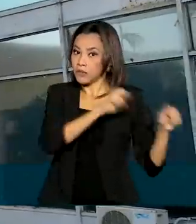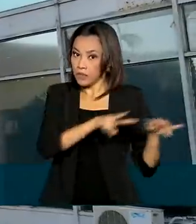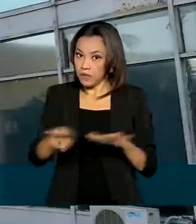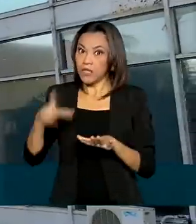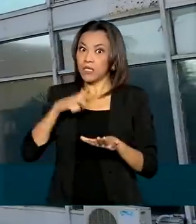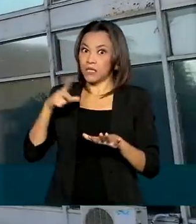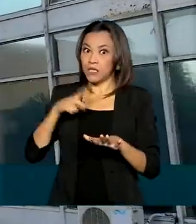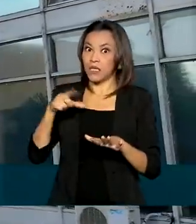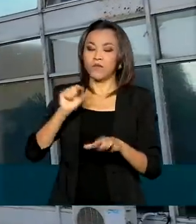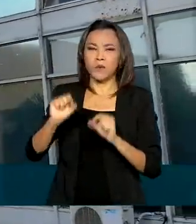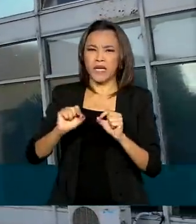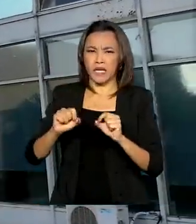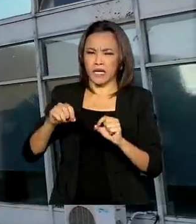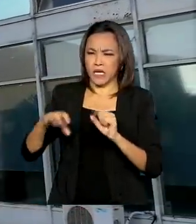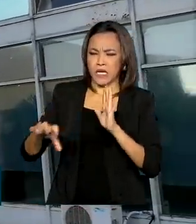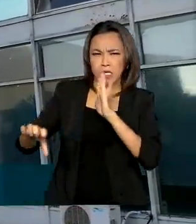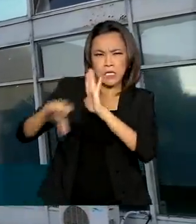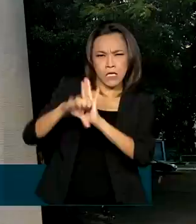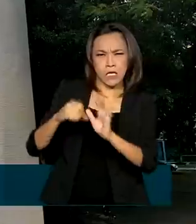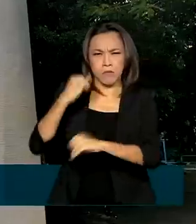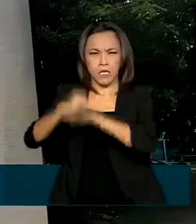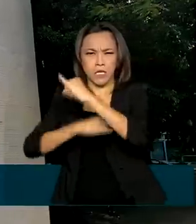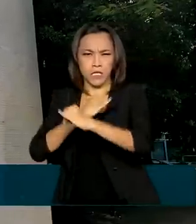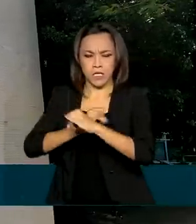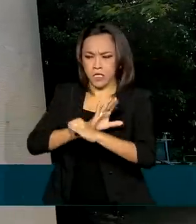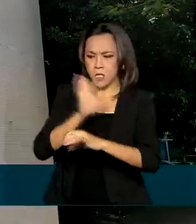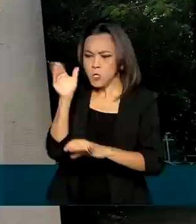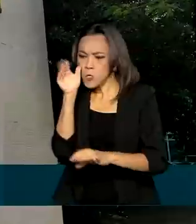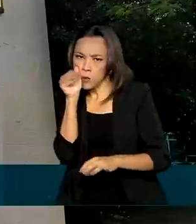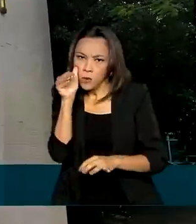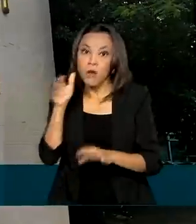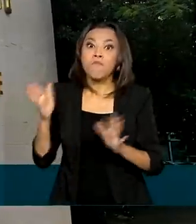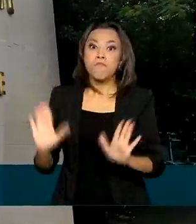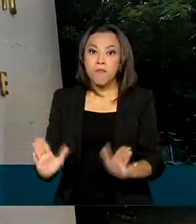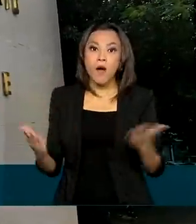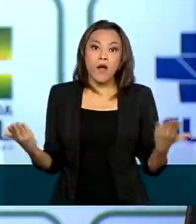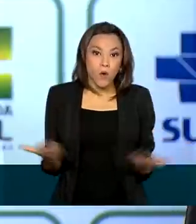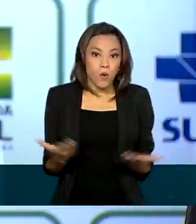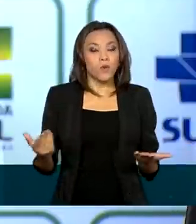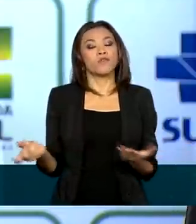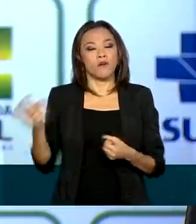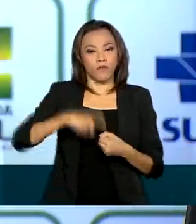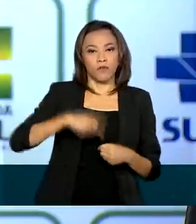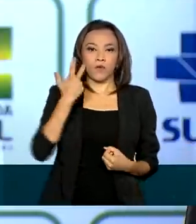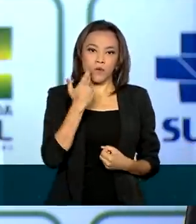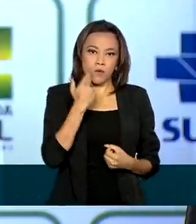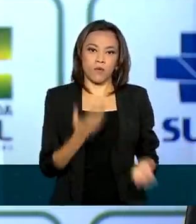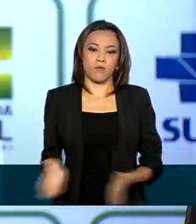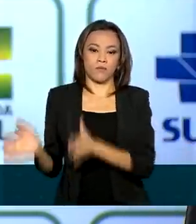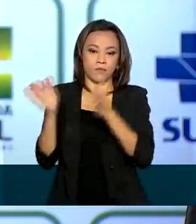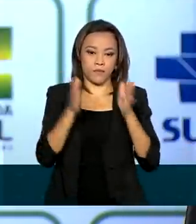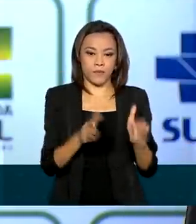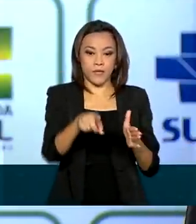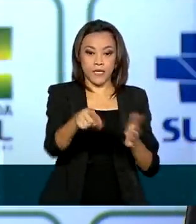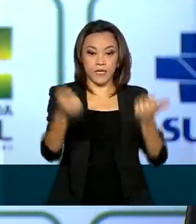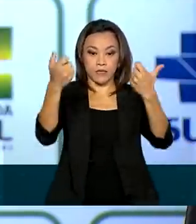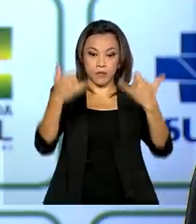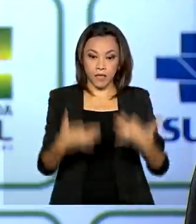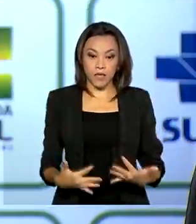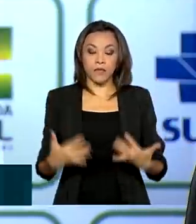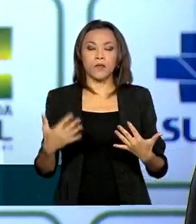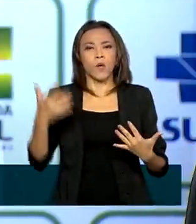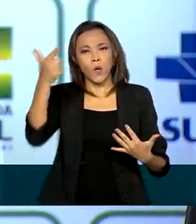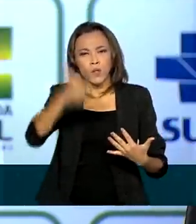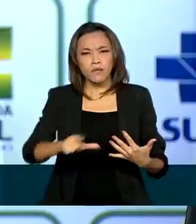ataques cibernéticos. Mas os sistemas devem voltar ao normal nesta segunda-feira. Cabe ratificar que desde o